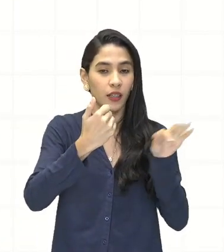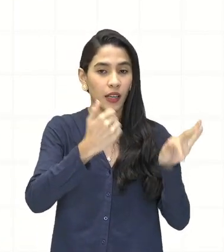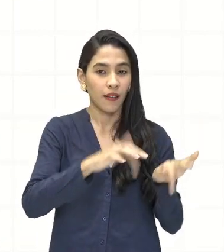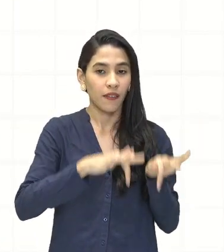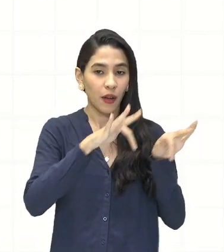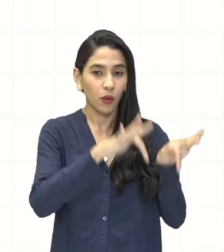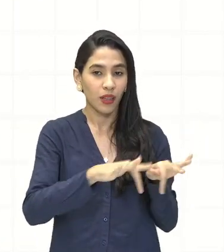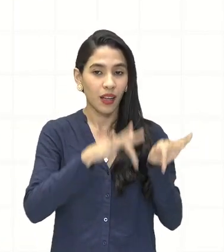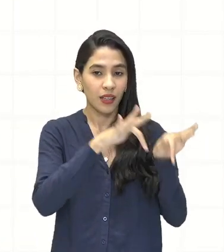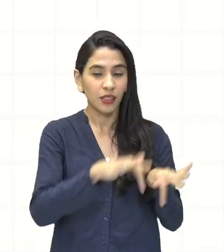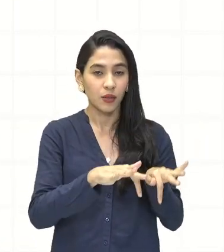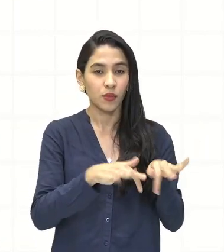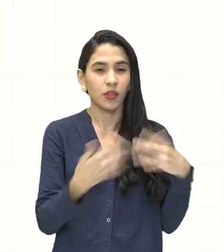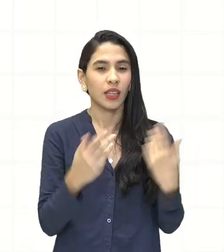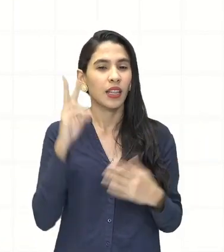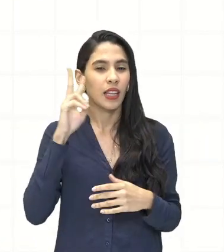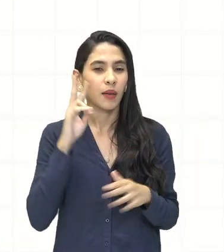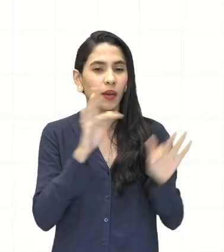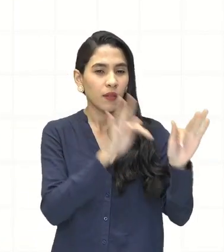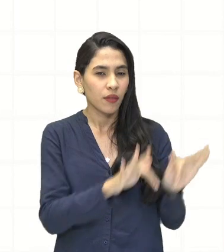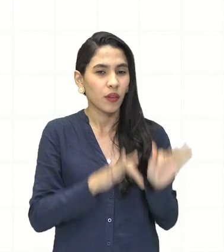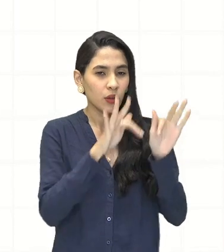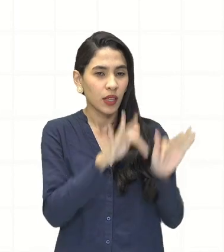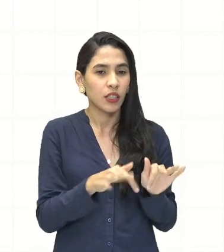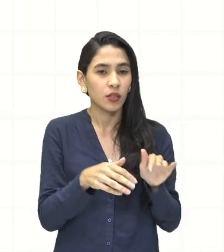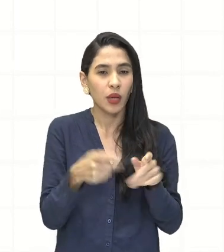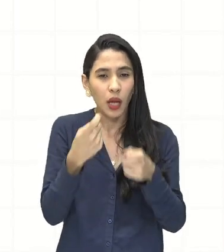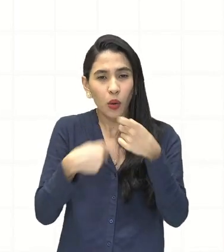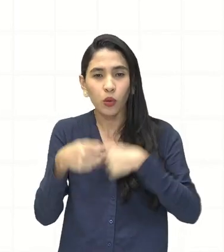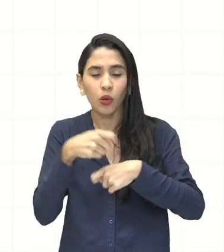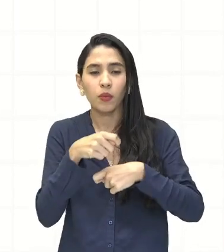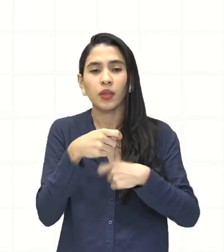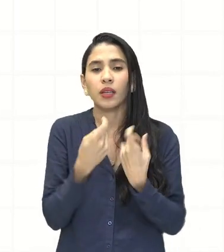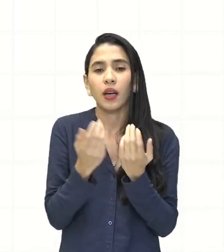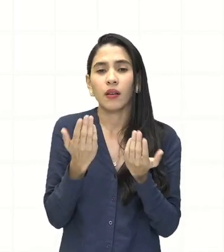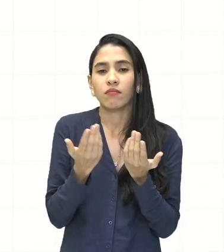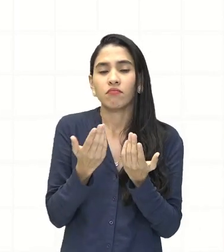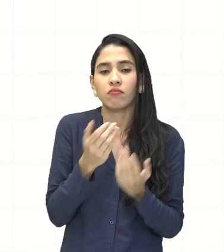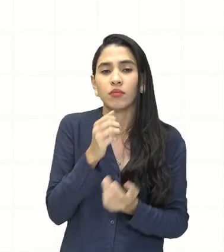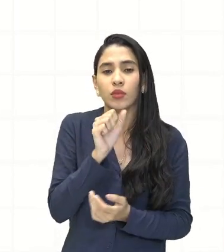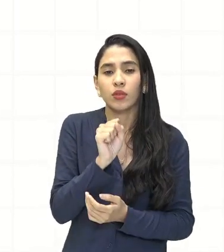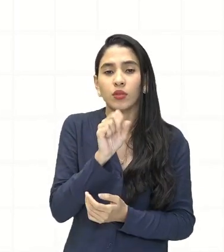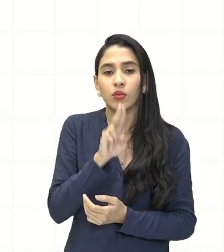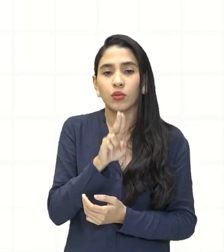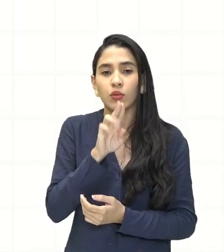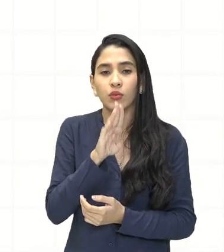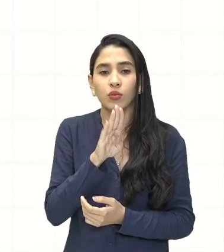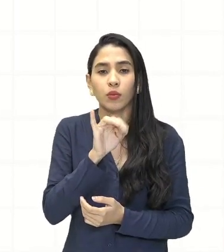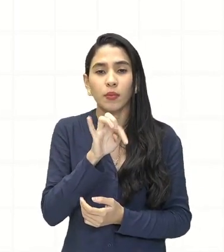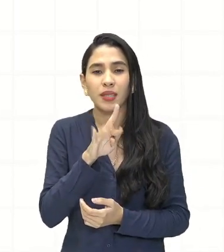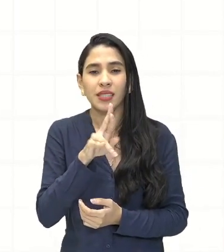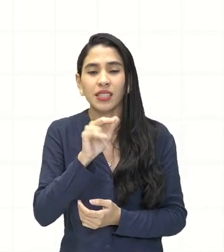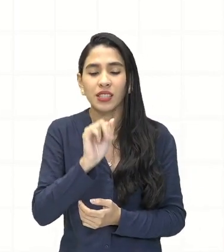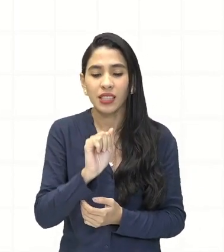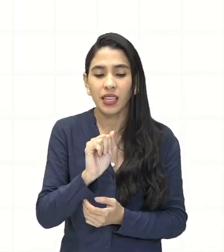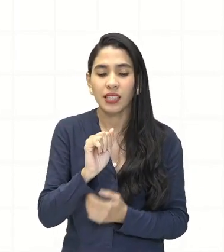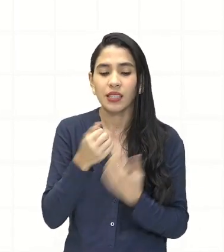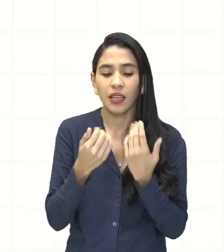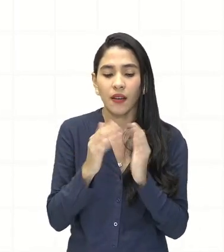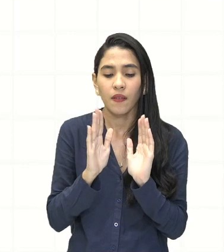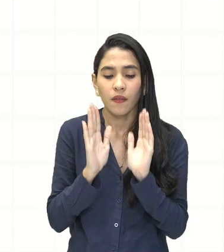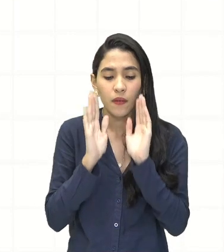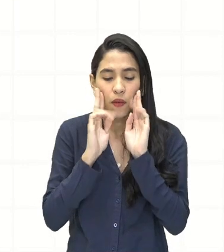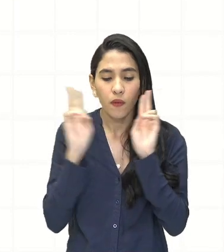economia agrária e de subsistência. O que isso quer dizer? É aquela economia em que visava ali a